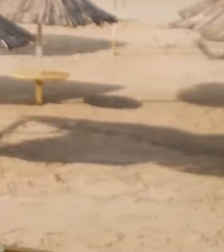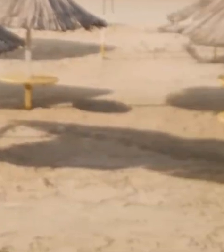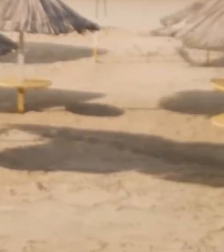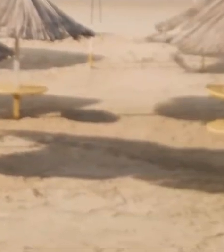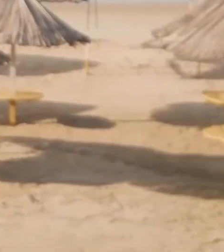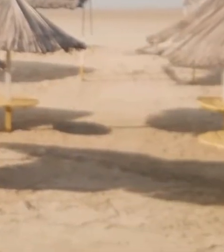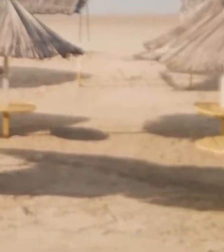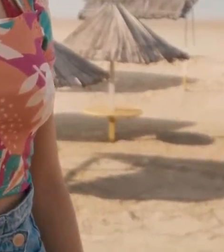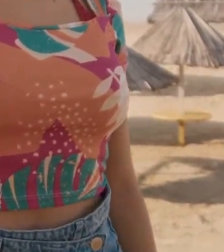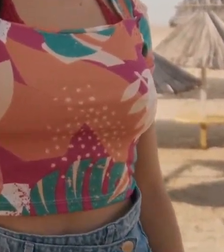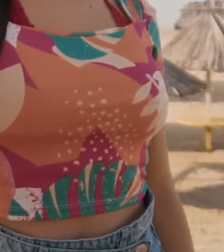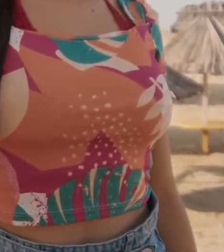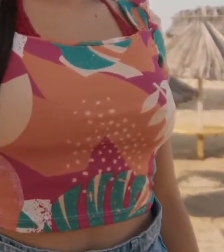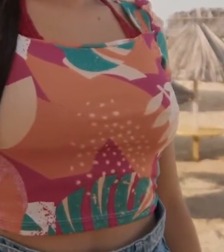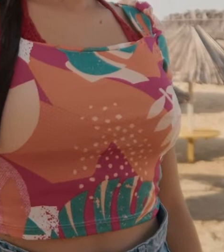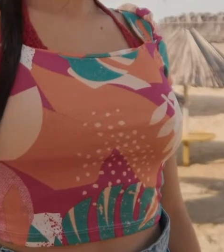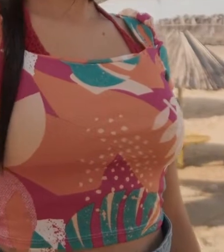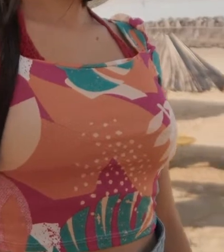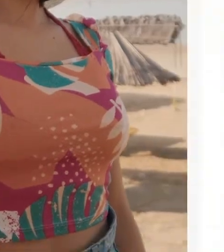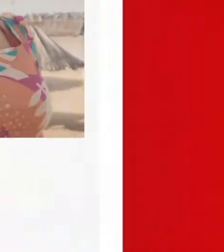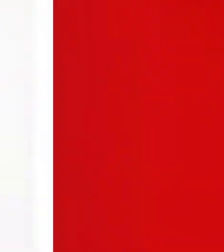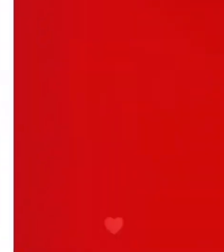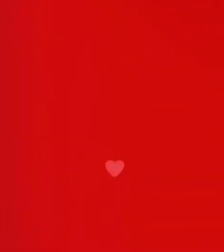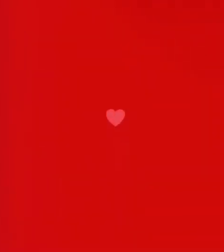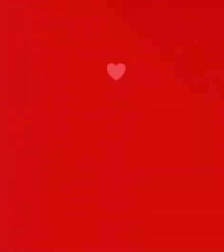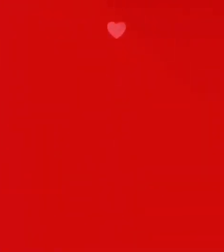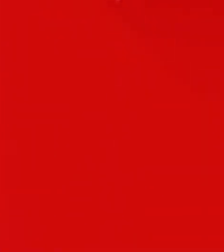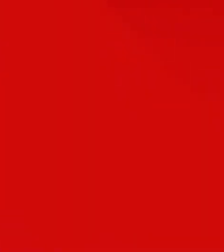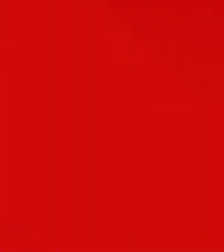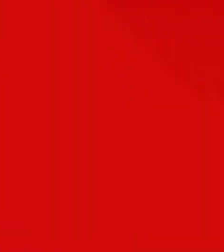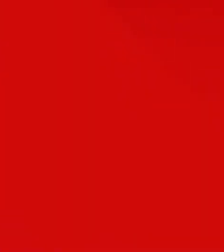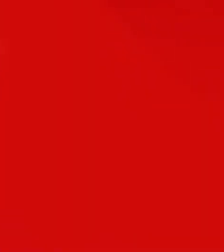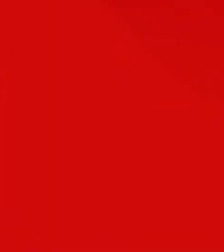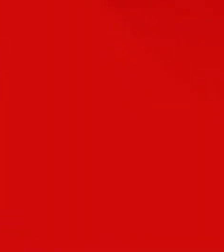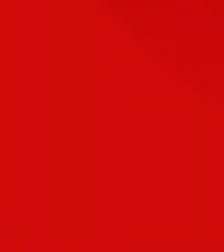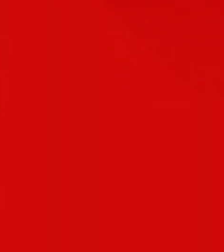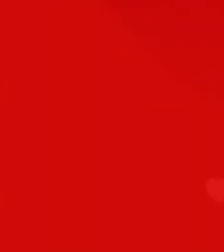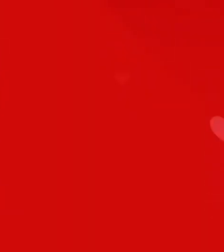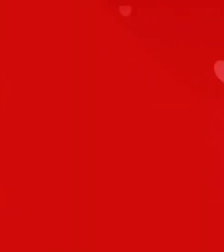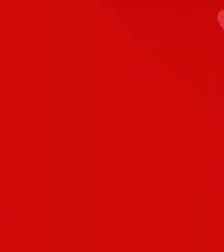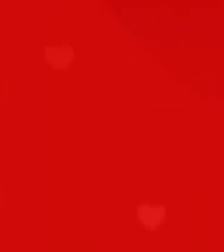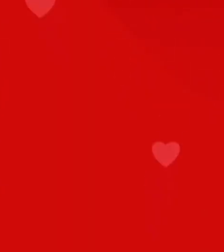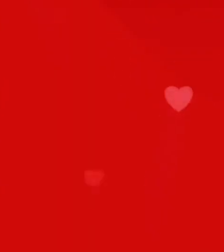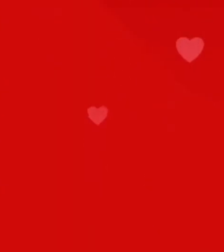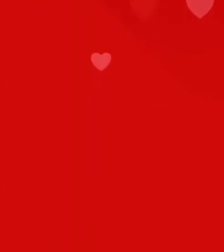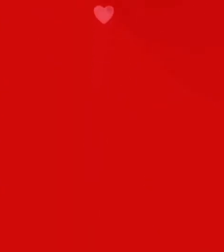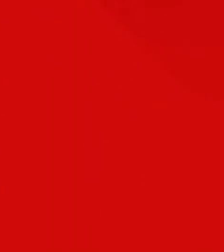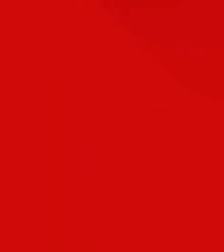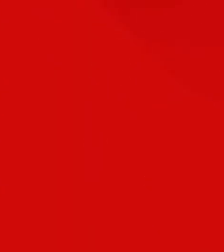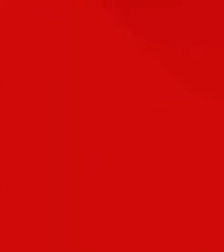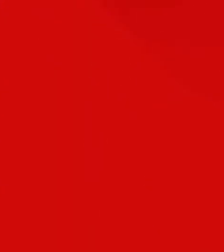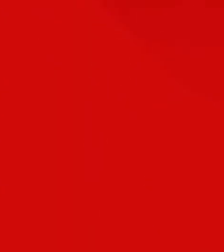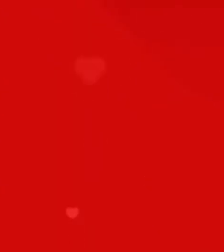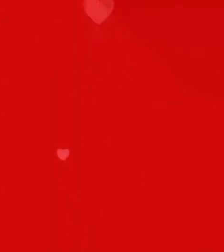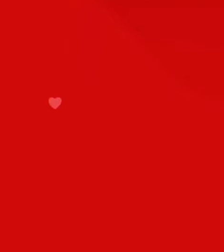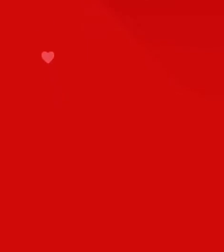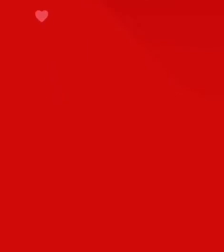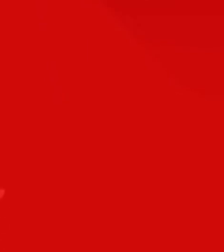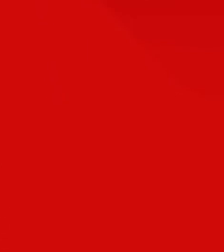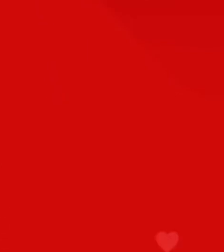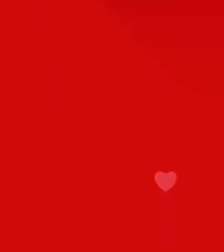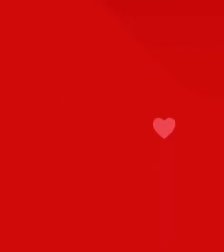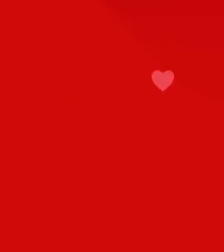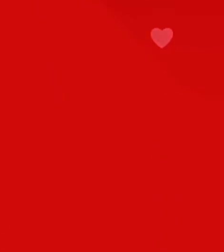Bia se amarra em praia. As duas têm gostos diferentes. Mas na hora de estudar, elas se encontram na plataforma Gonçalves Dias.